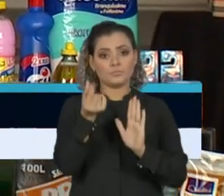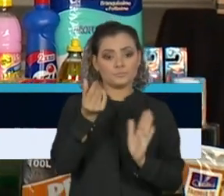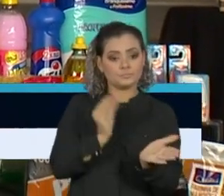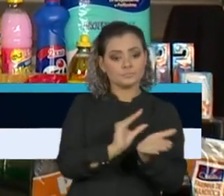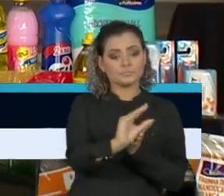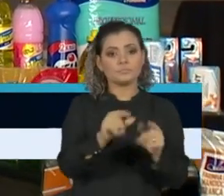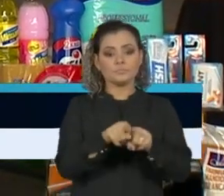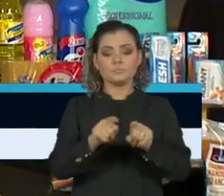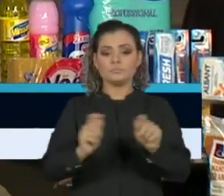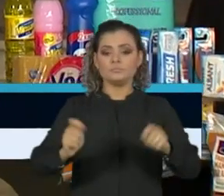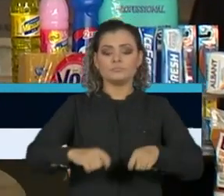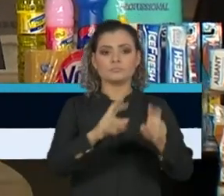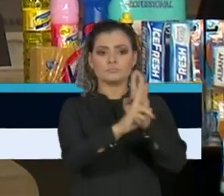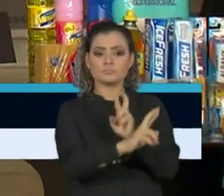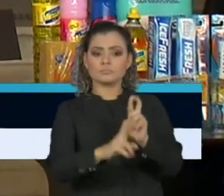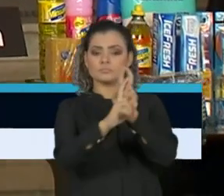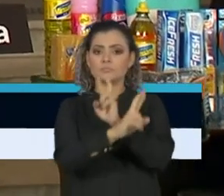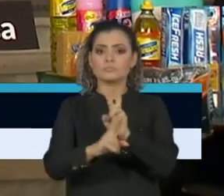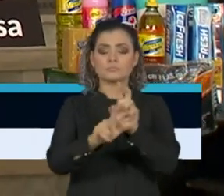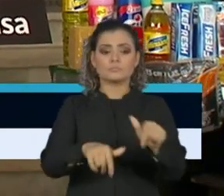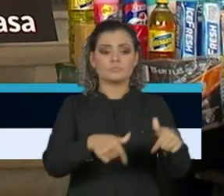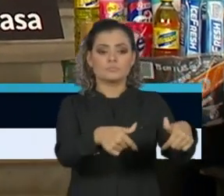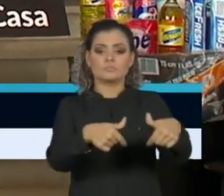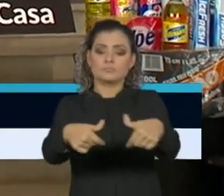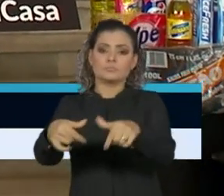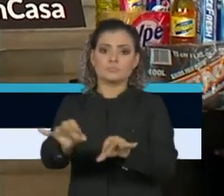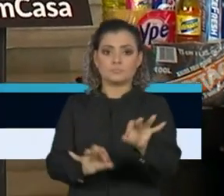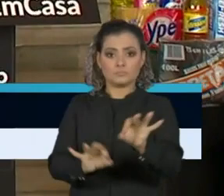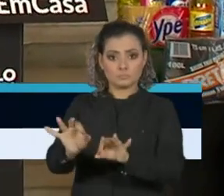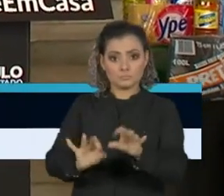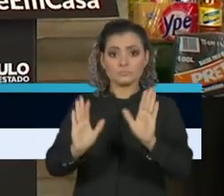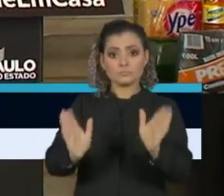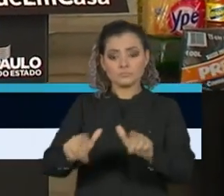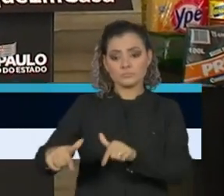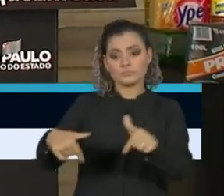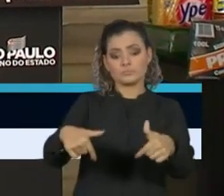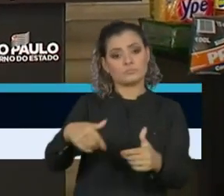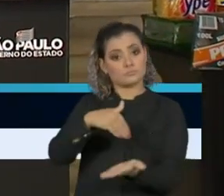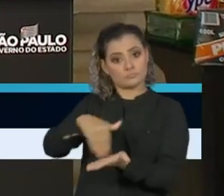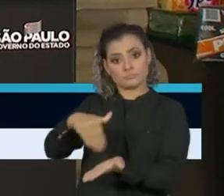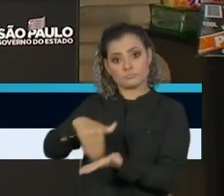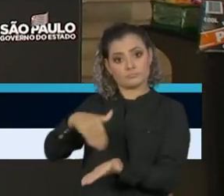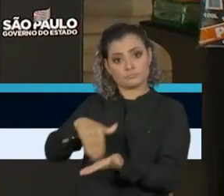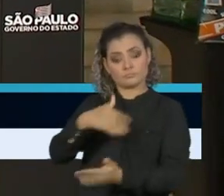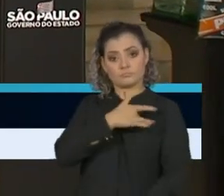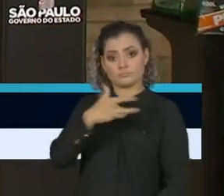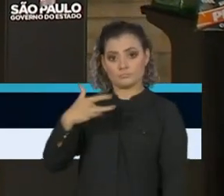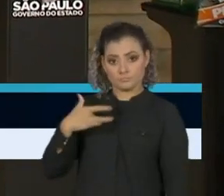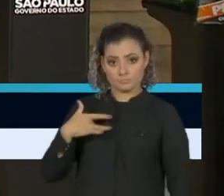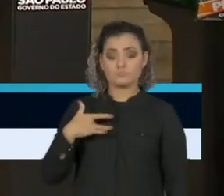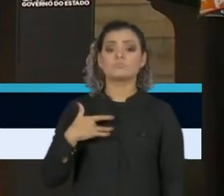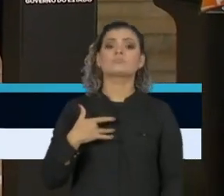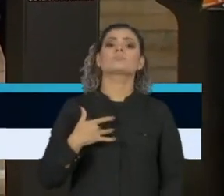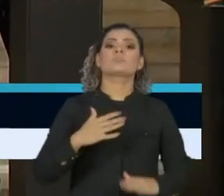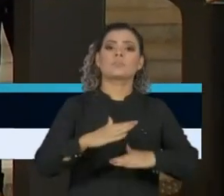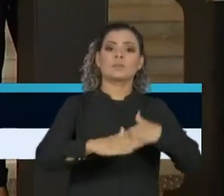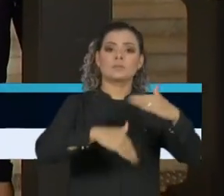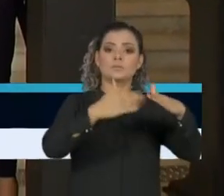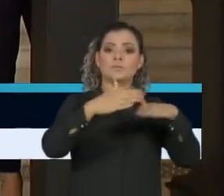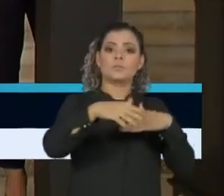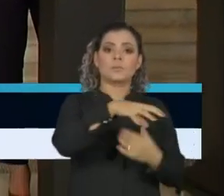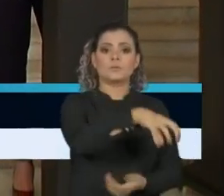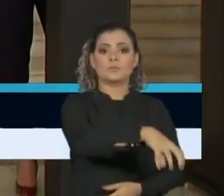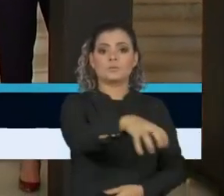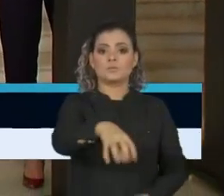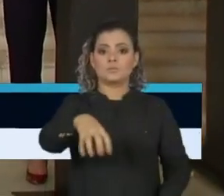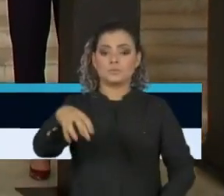capacitação e monitoramento de ações, aqui entram ações da Secretaria de Saúde, Desenvolvimento Regional,